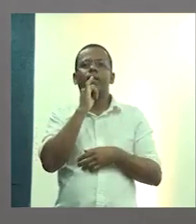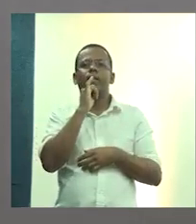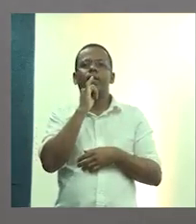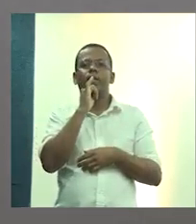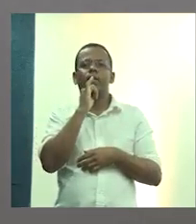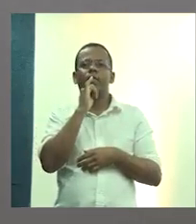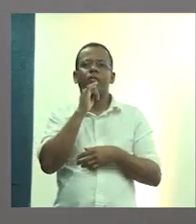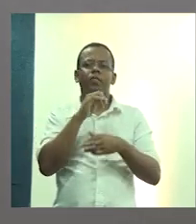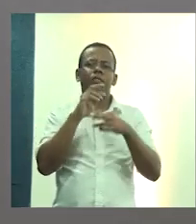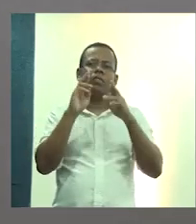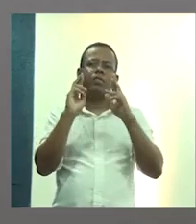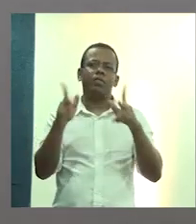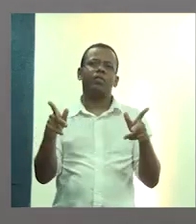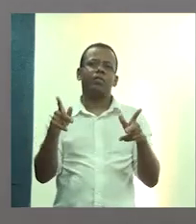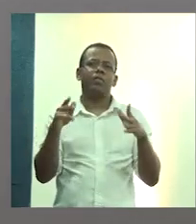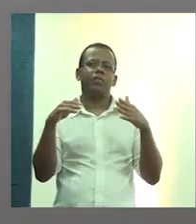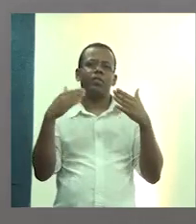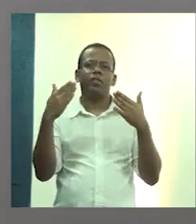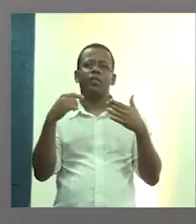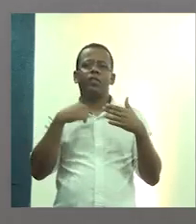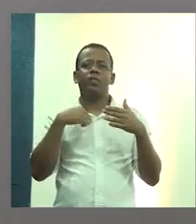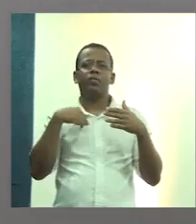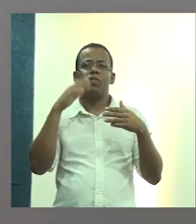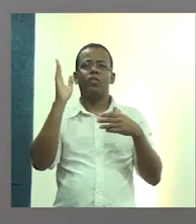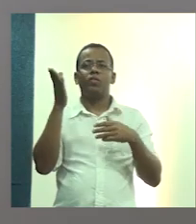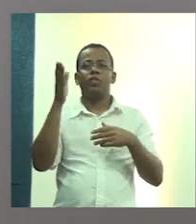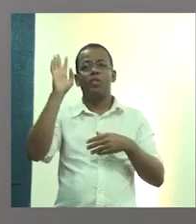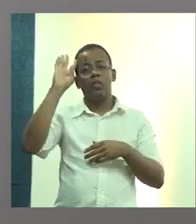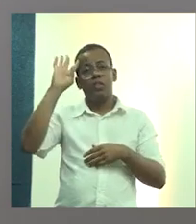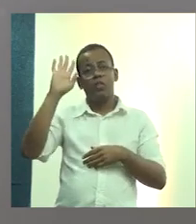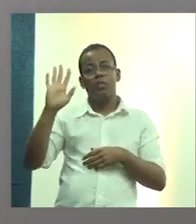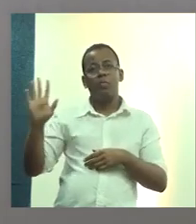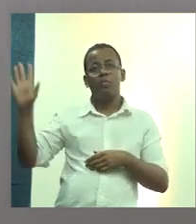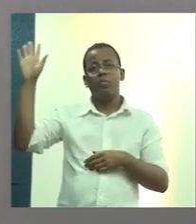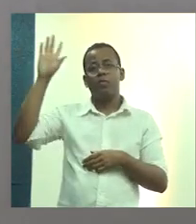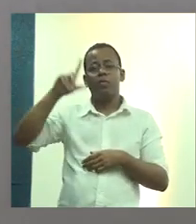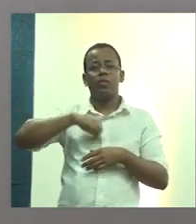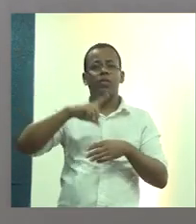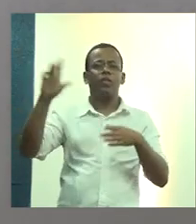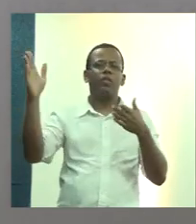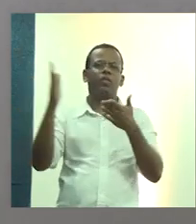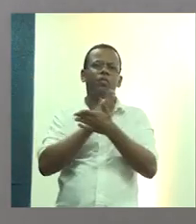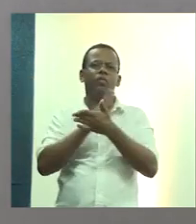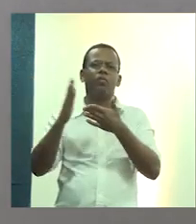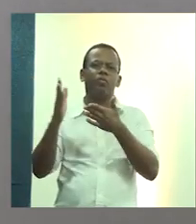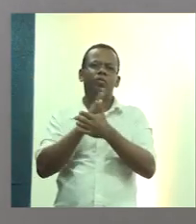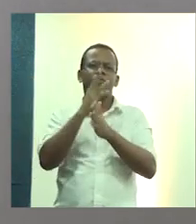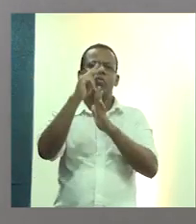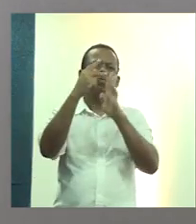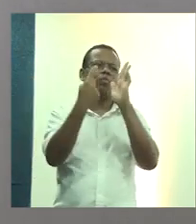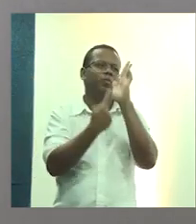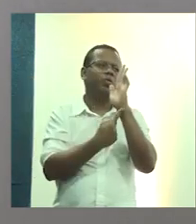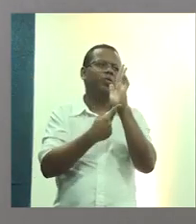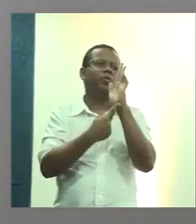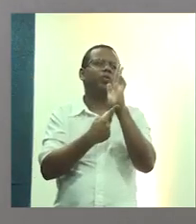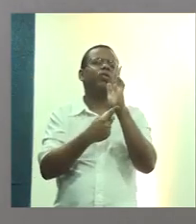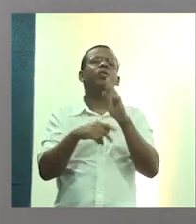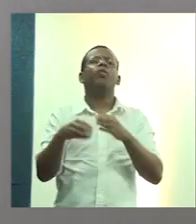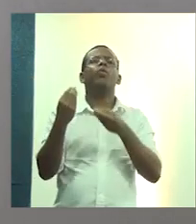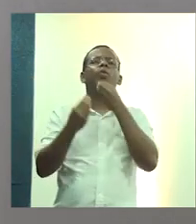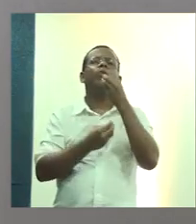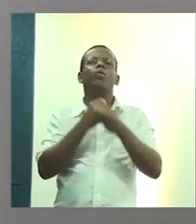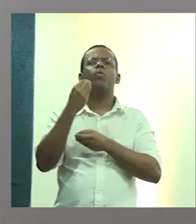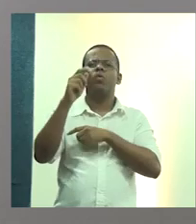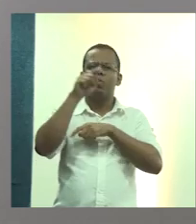genérica, enfim. Pelo menos, é o que a gente imagina existir. Alguns projetos padrão. Acho que alguém perguntou também nas oficinas se trabalham com